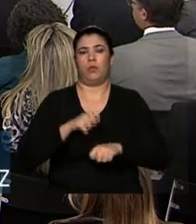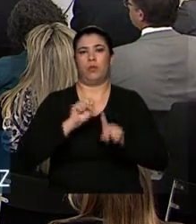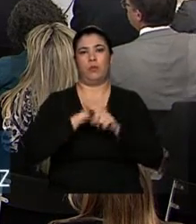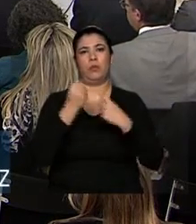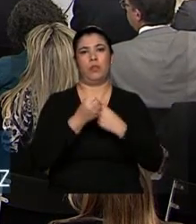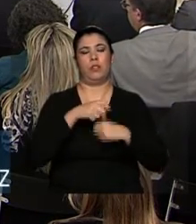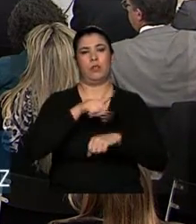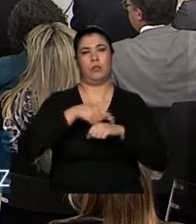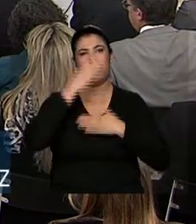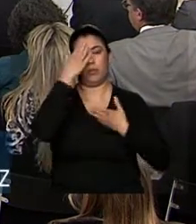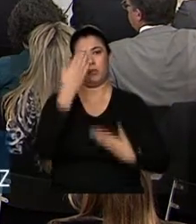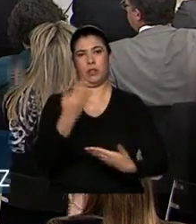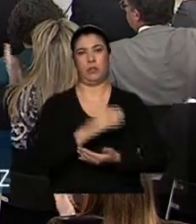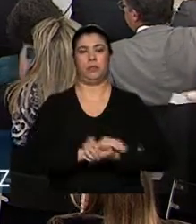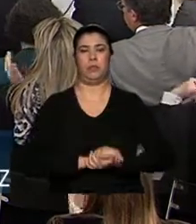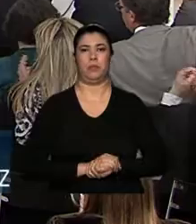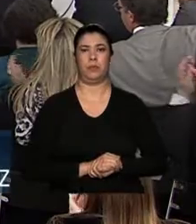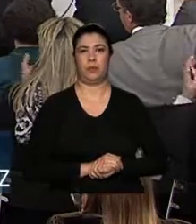país. Muito obrigada.